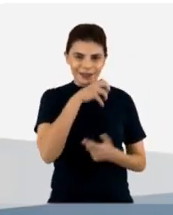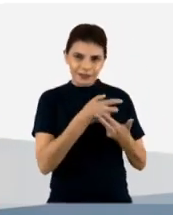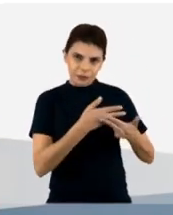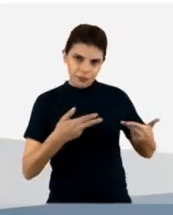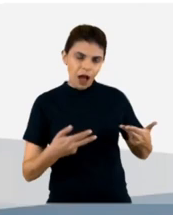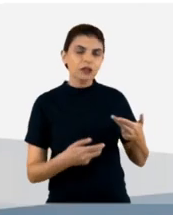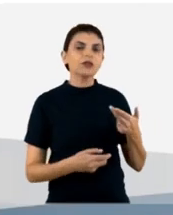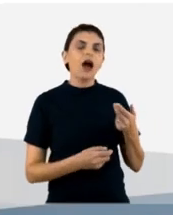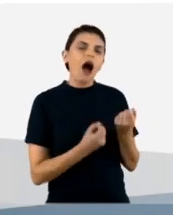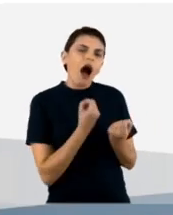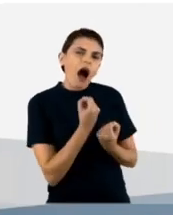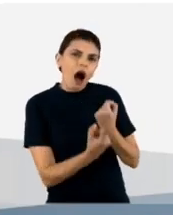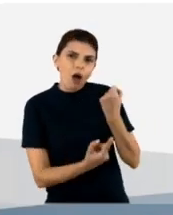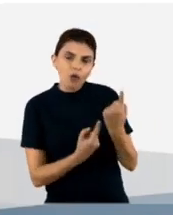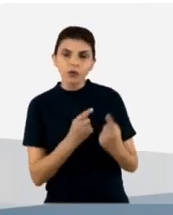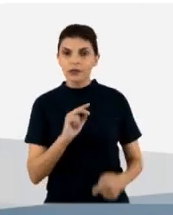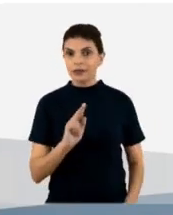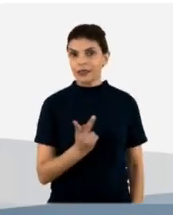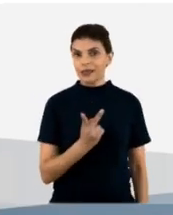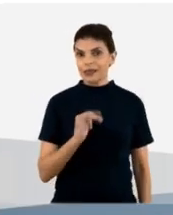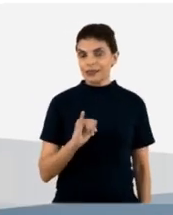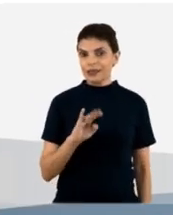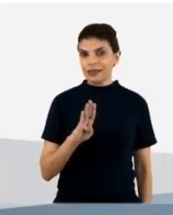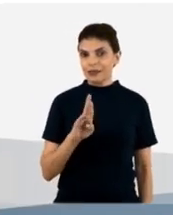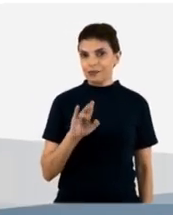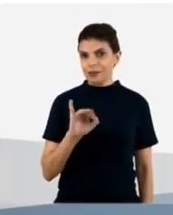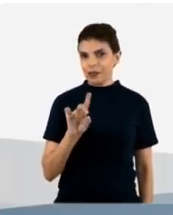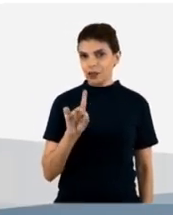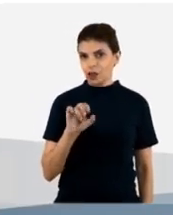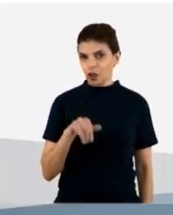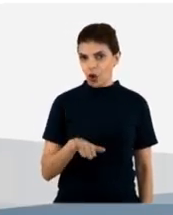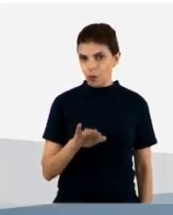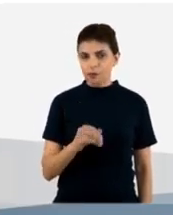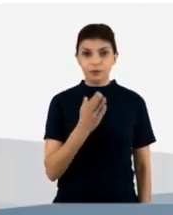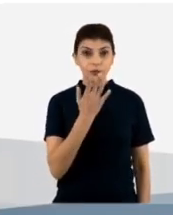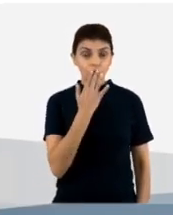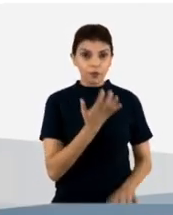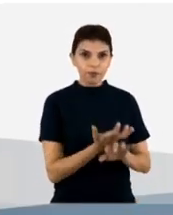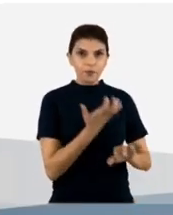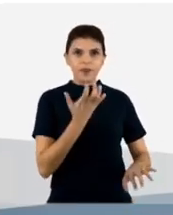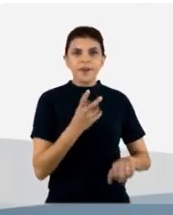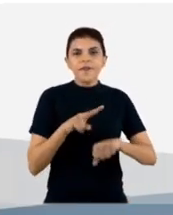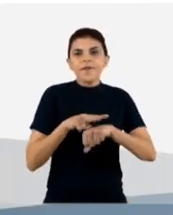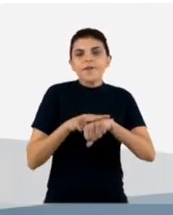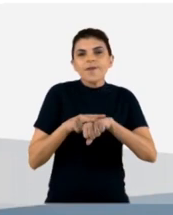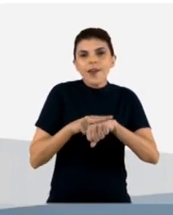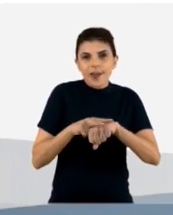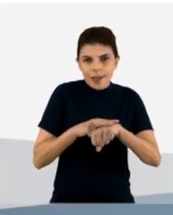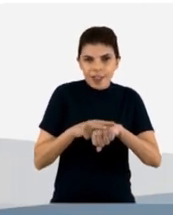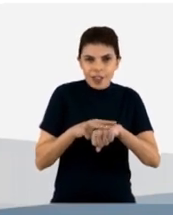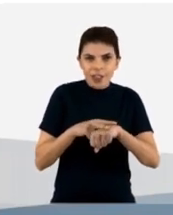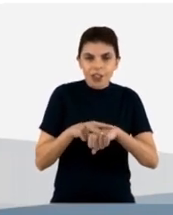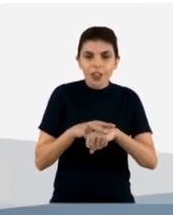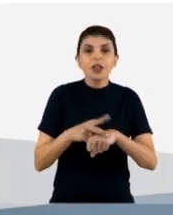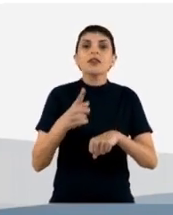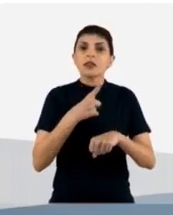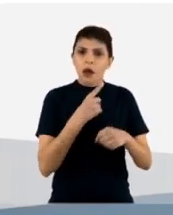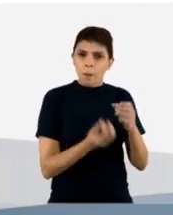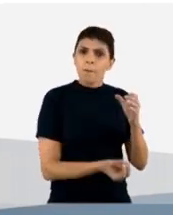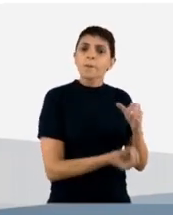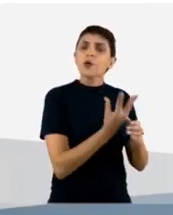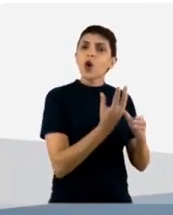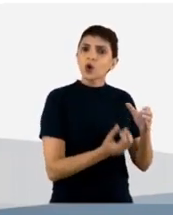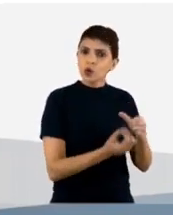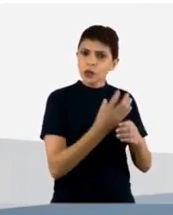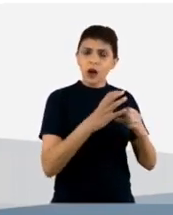nós temos alguns hibridomas, esses que estão em verde aqui, com uma produção de